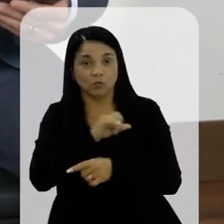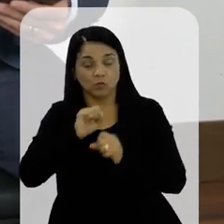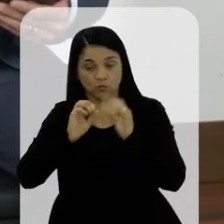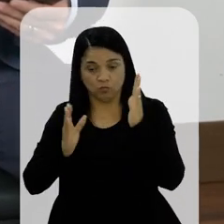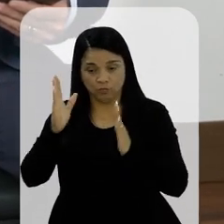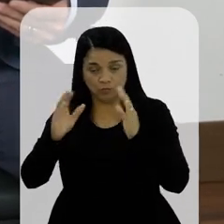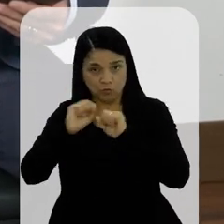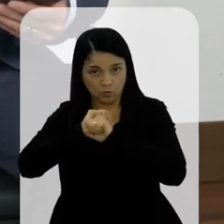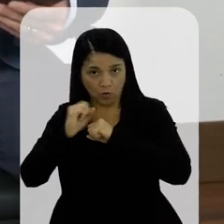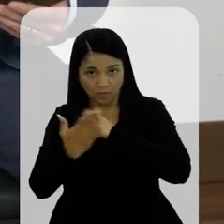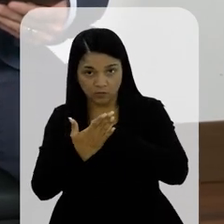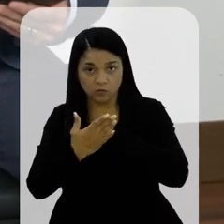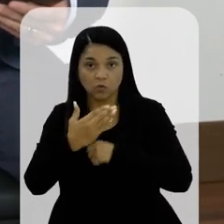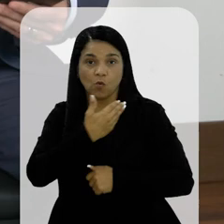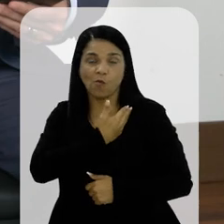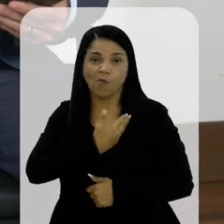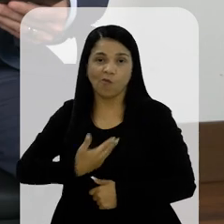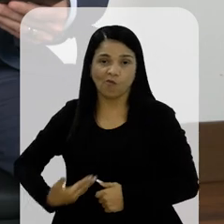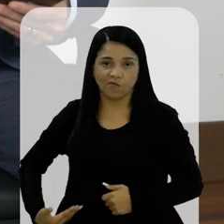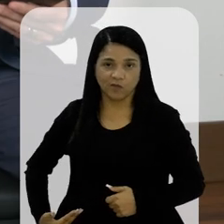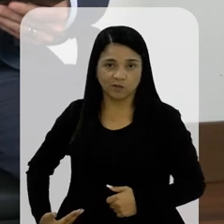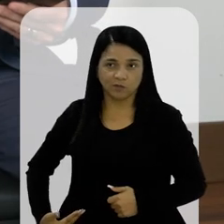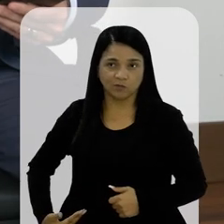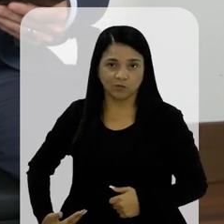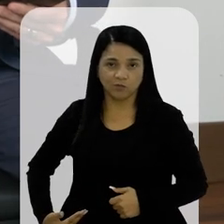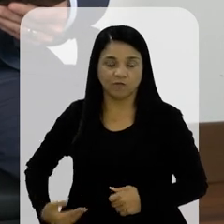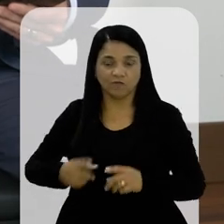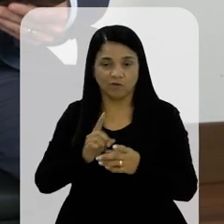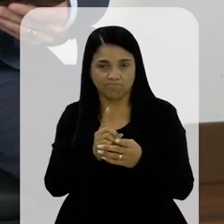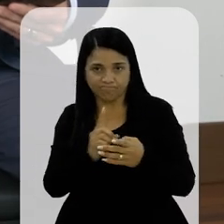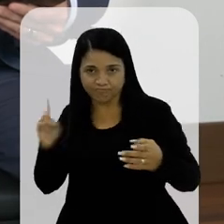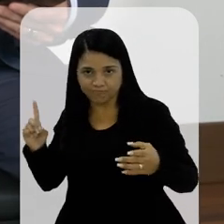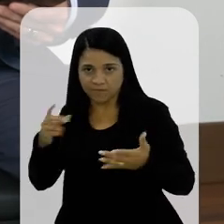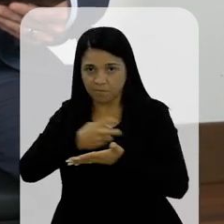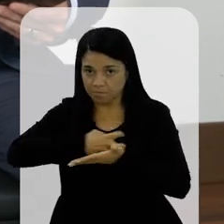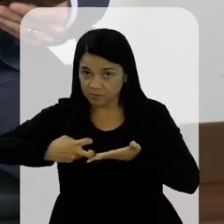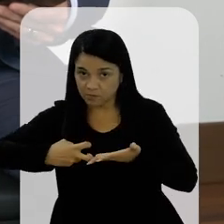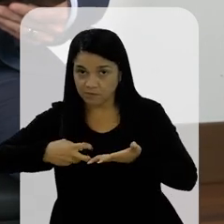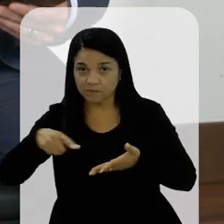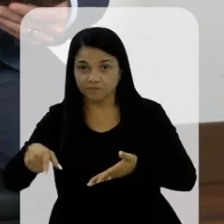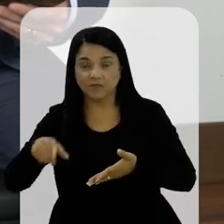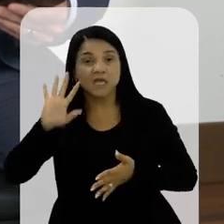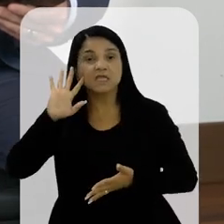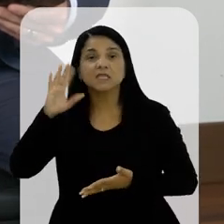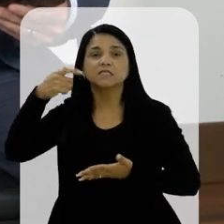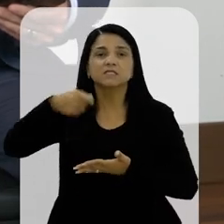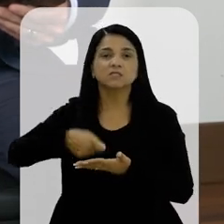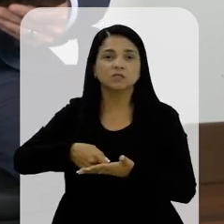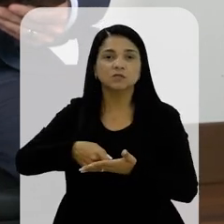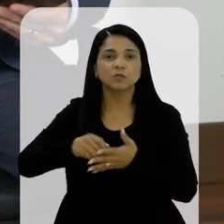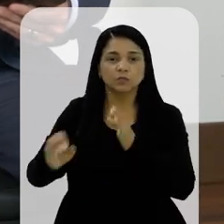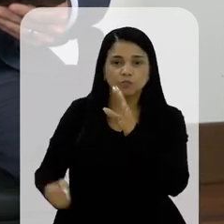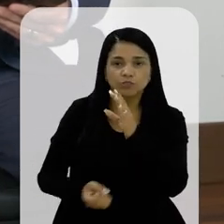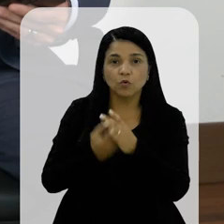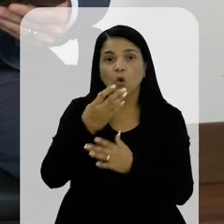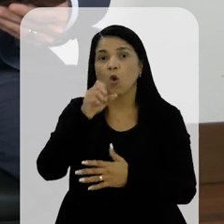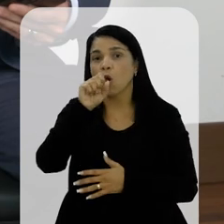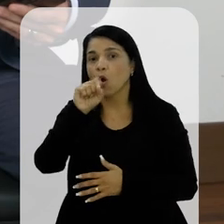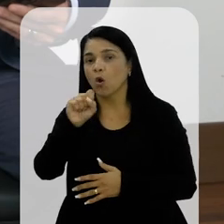Janeiro, diante da Covid, o então governador que posteriormente foi afastado, ele decidiu